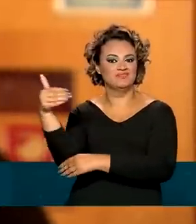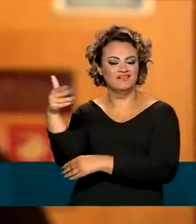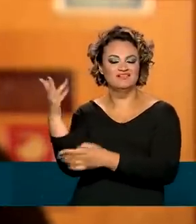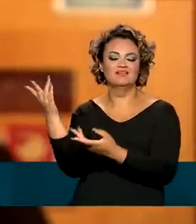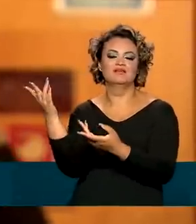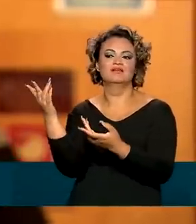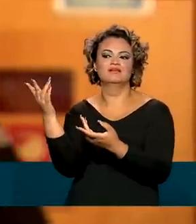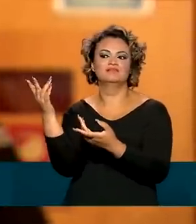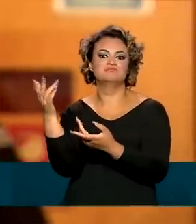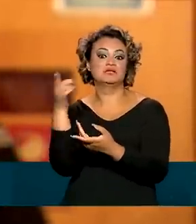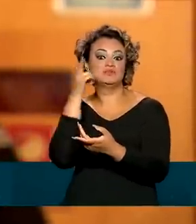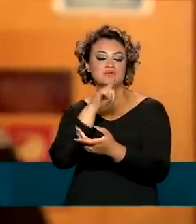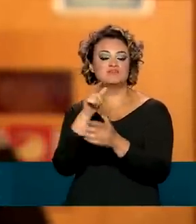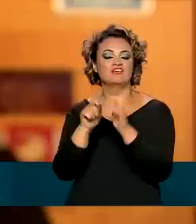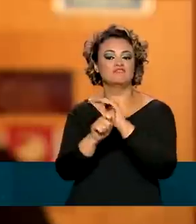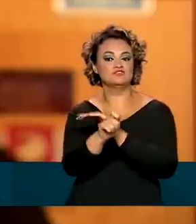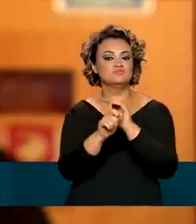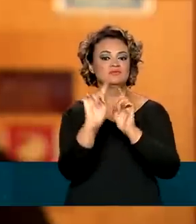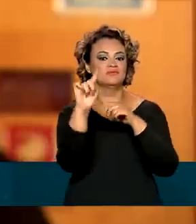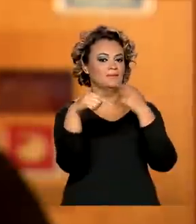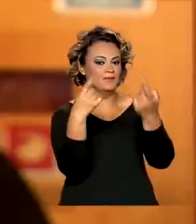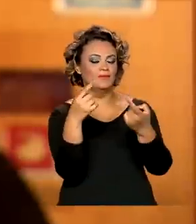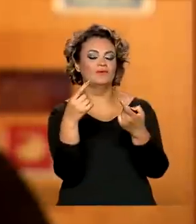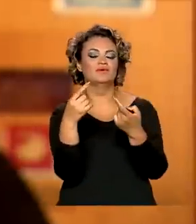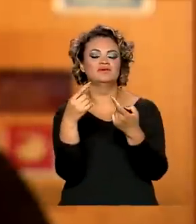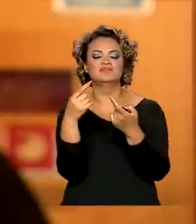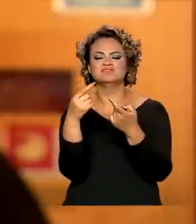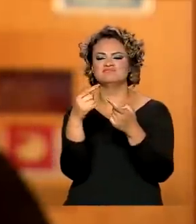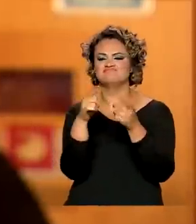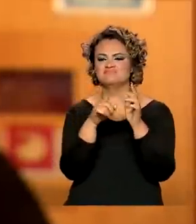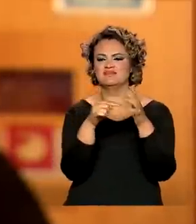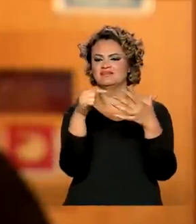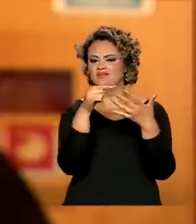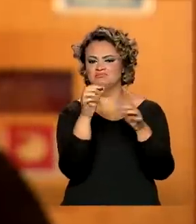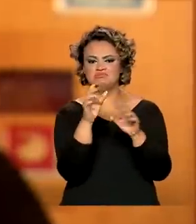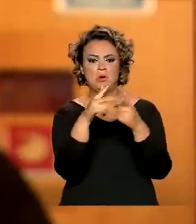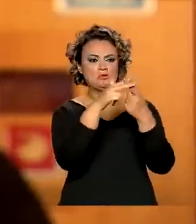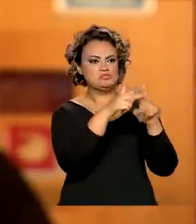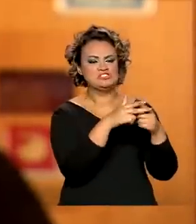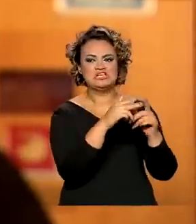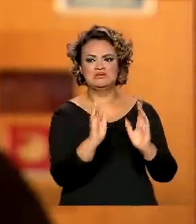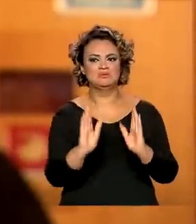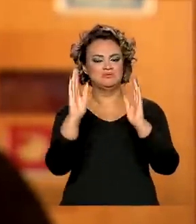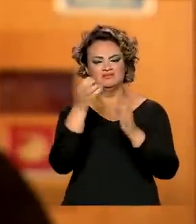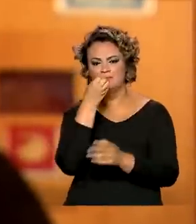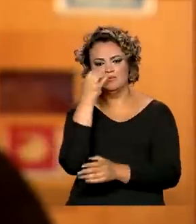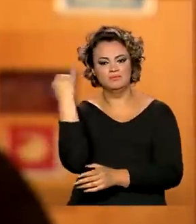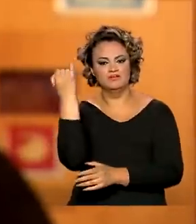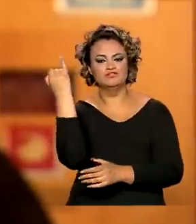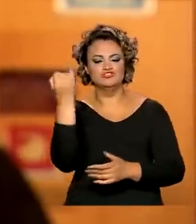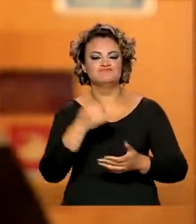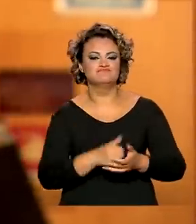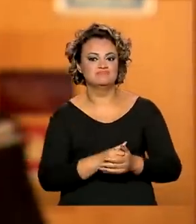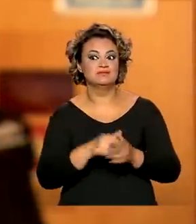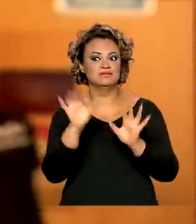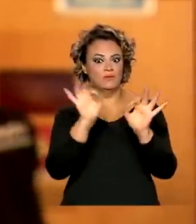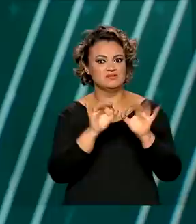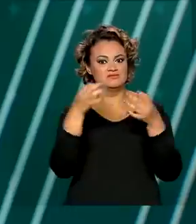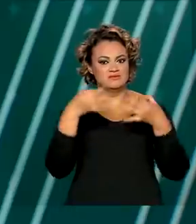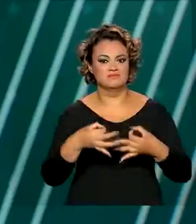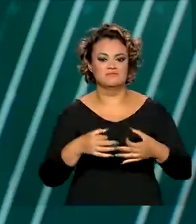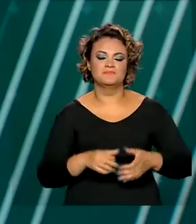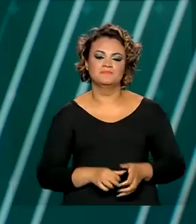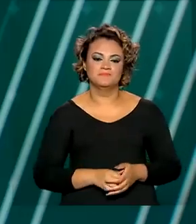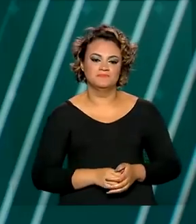possa fazer grandes investimentos, retrofit nos apartamentos. É muito importante estar regularizado.